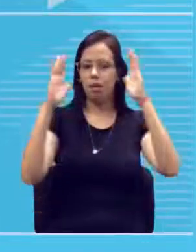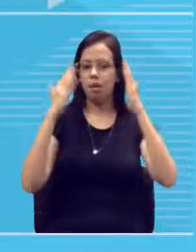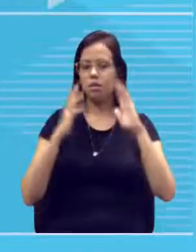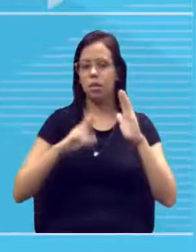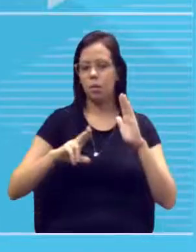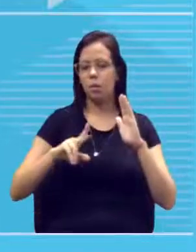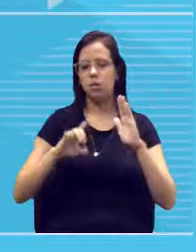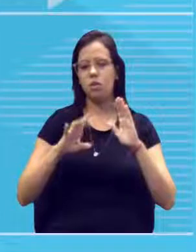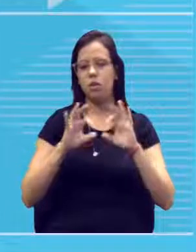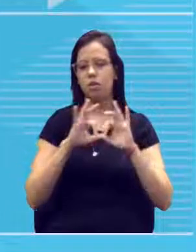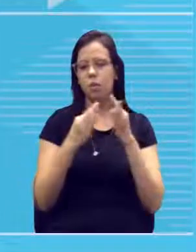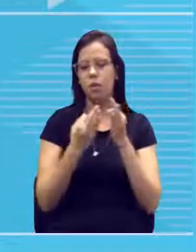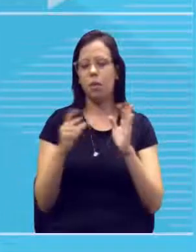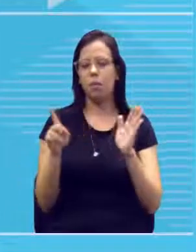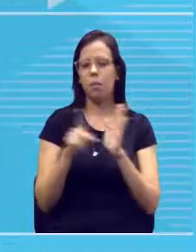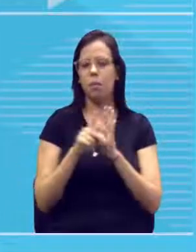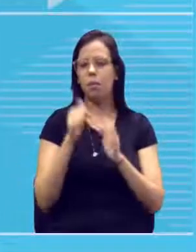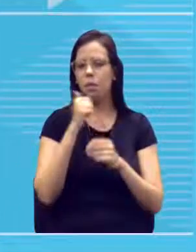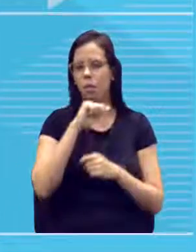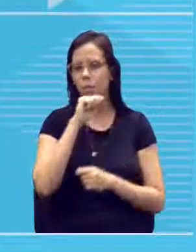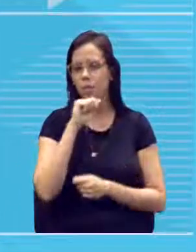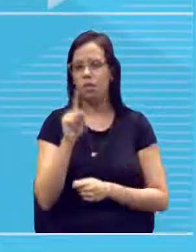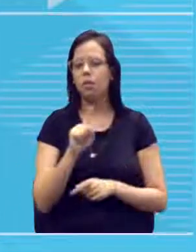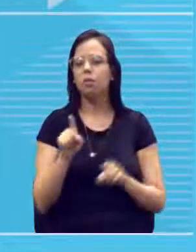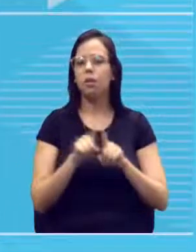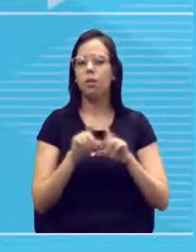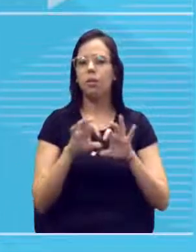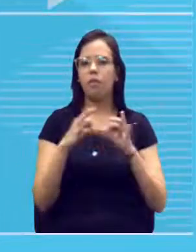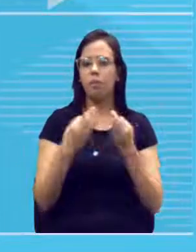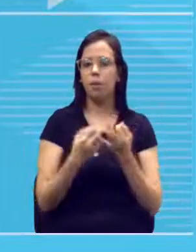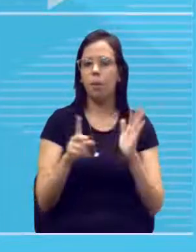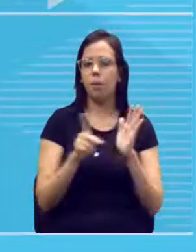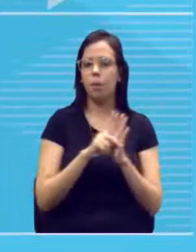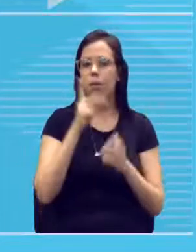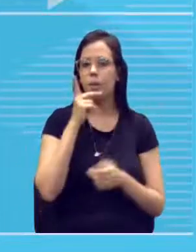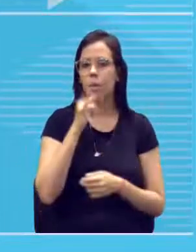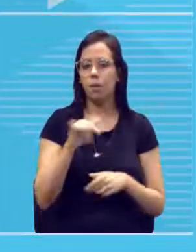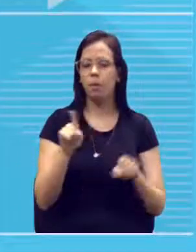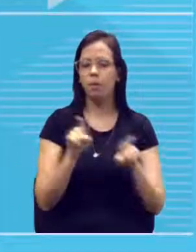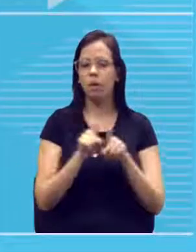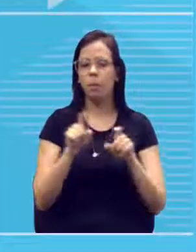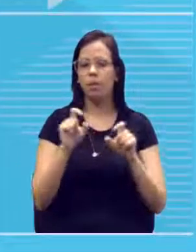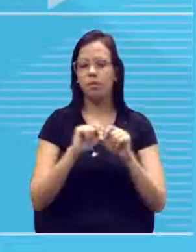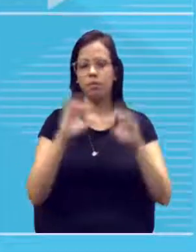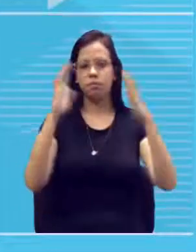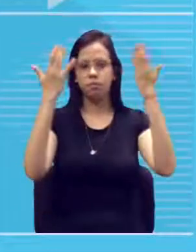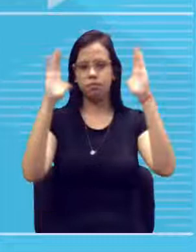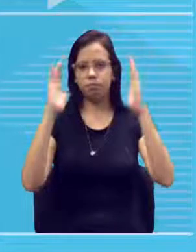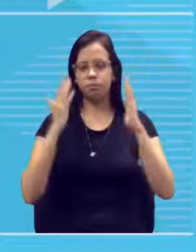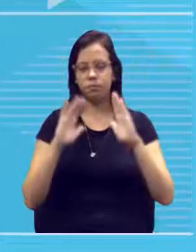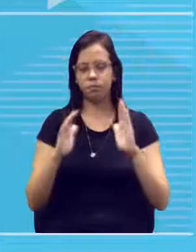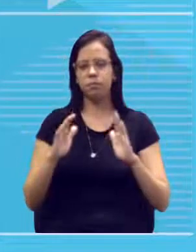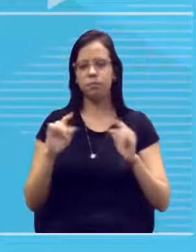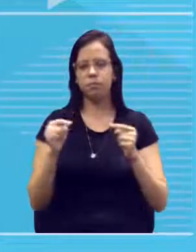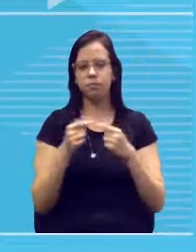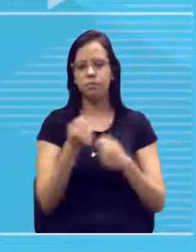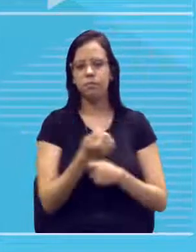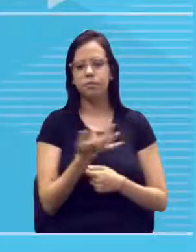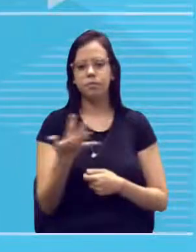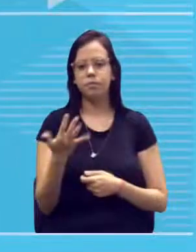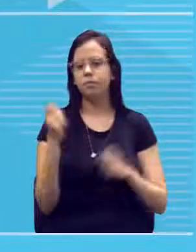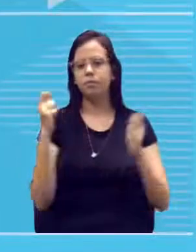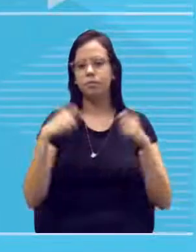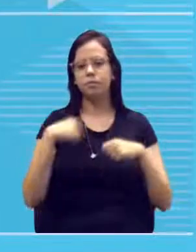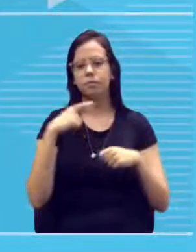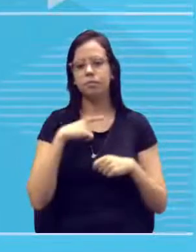família da minha mãe, eu tenho que analisar a família do meu pai, certo? E fazer essas análises quantitativas para poder